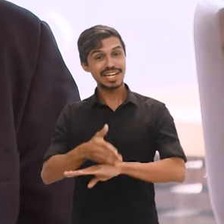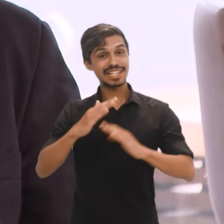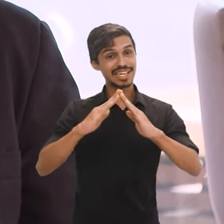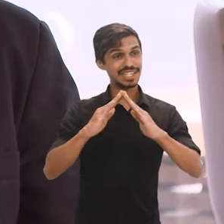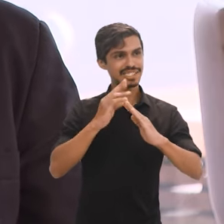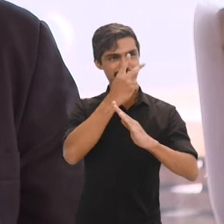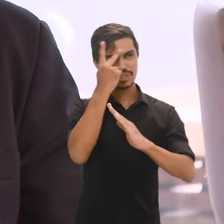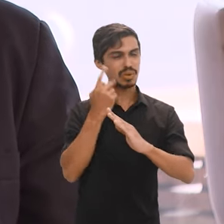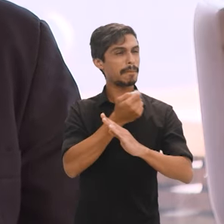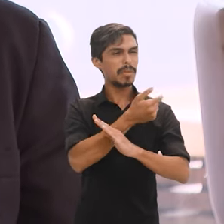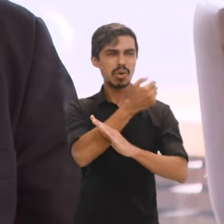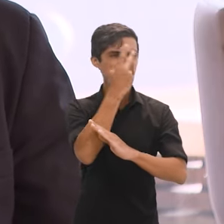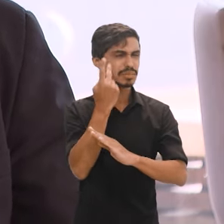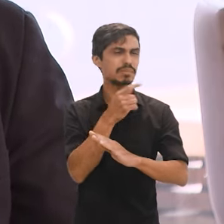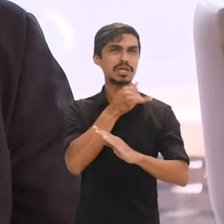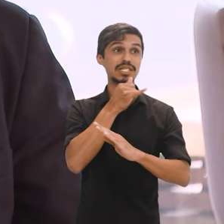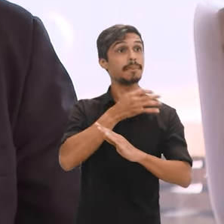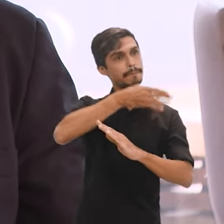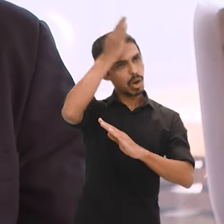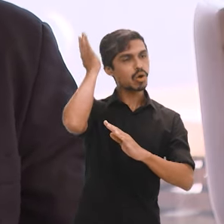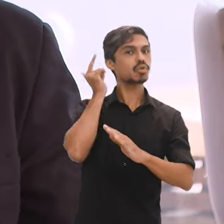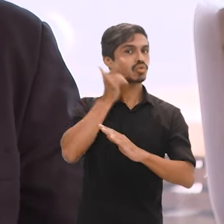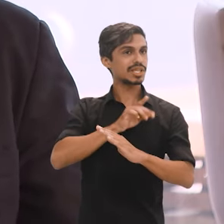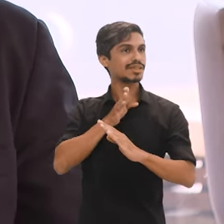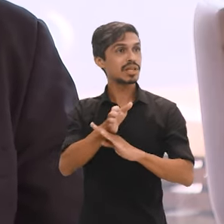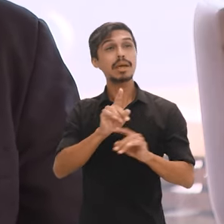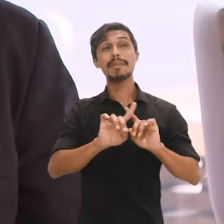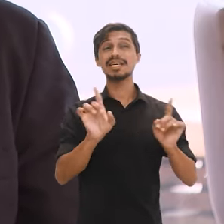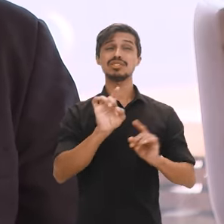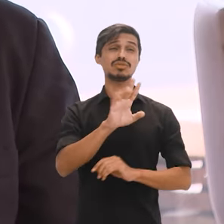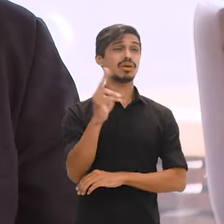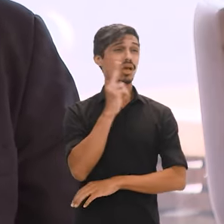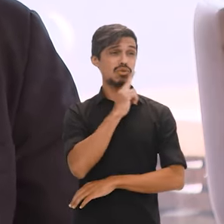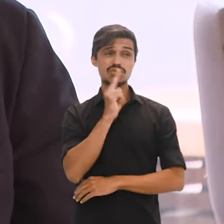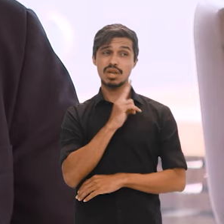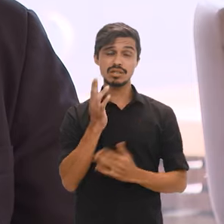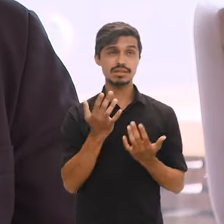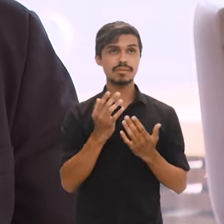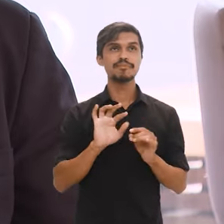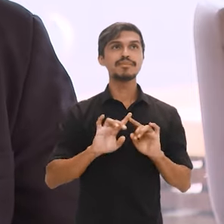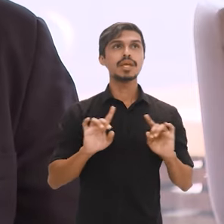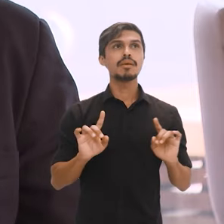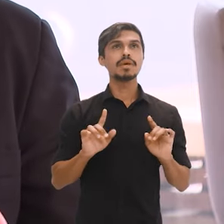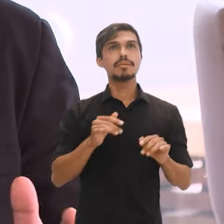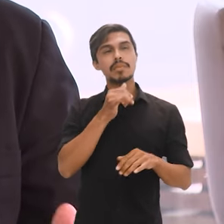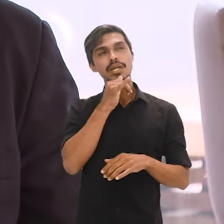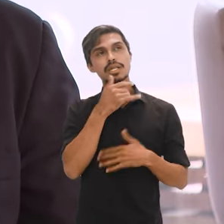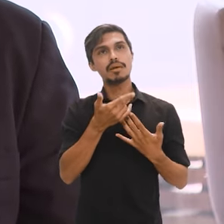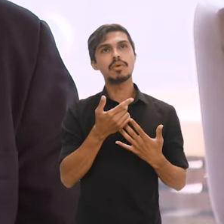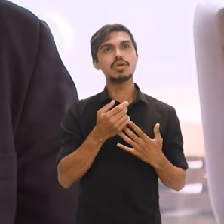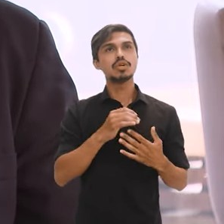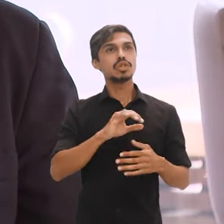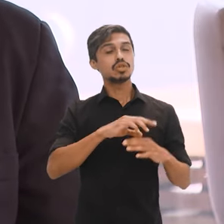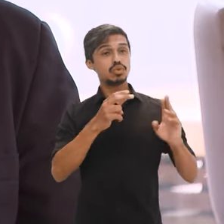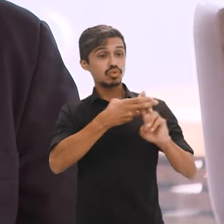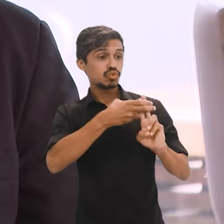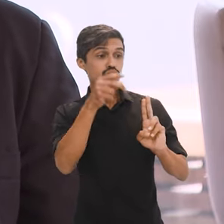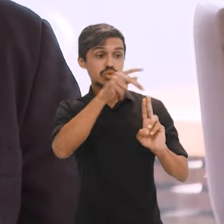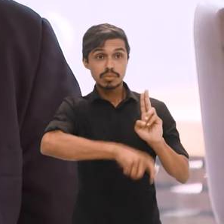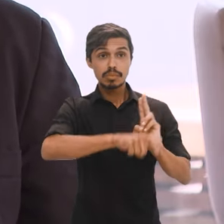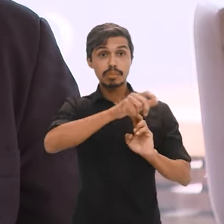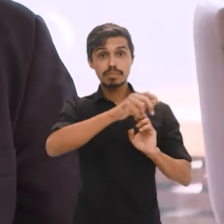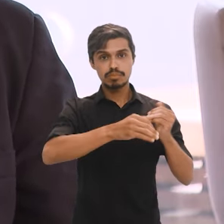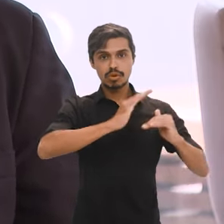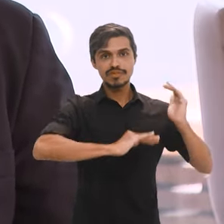dos brasileiros. Bombeiro, em situação de emergência, alguém do Sistema Único de Saúde,